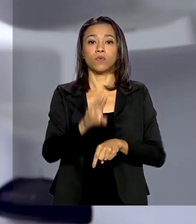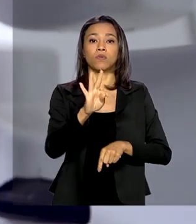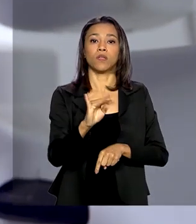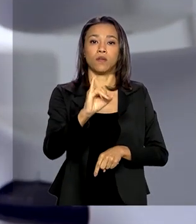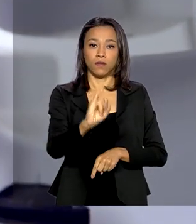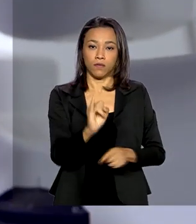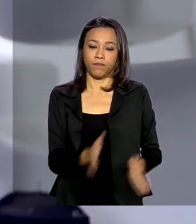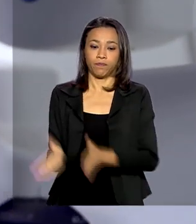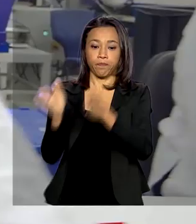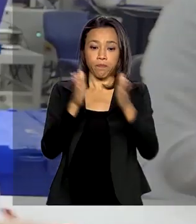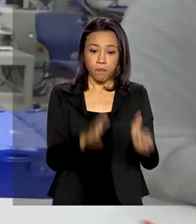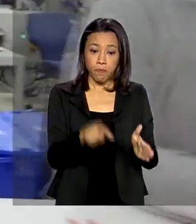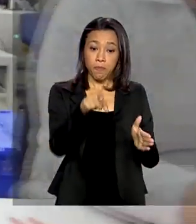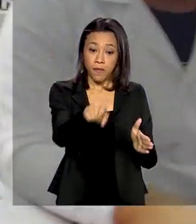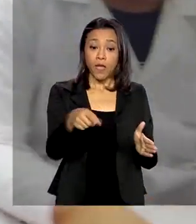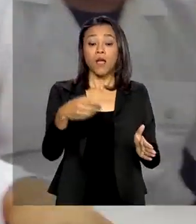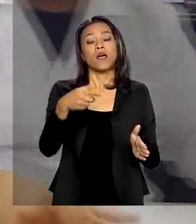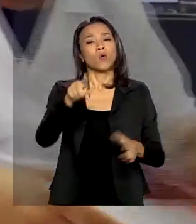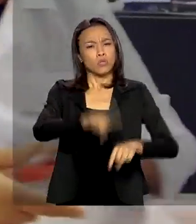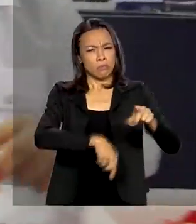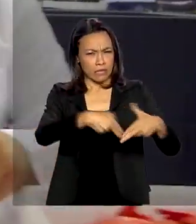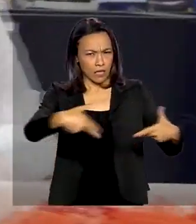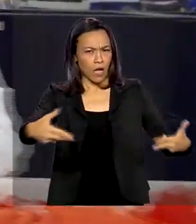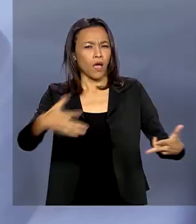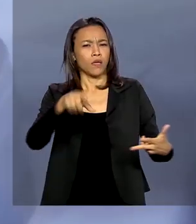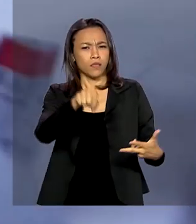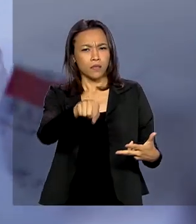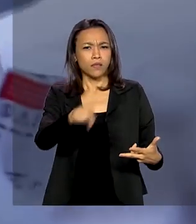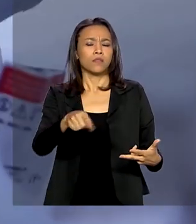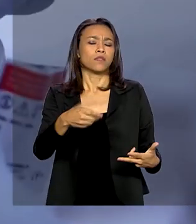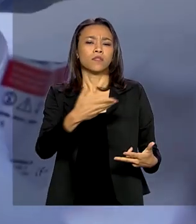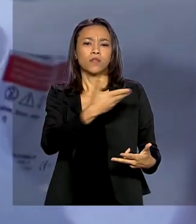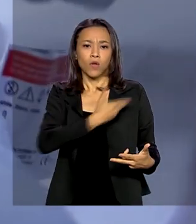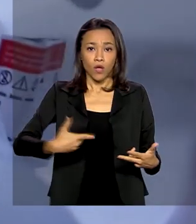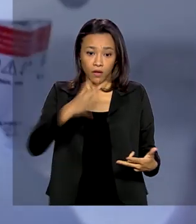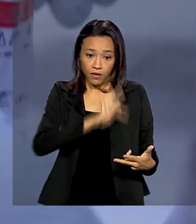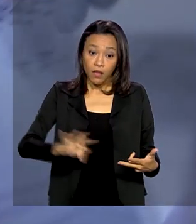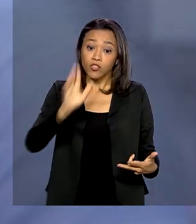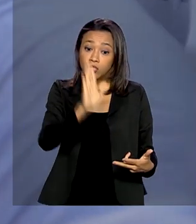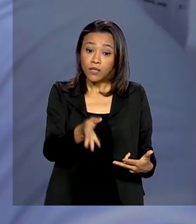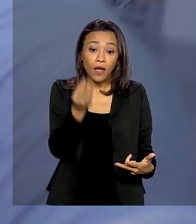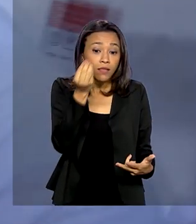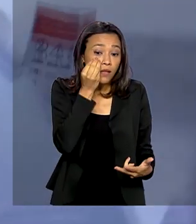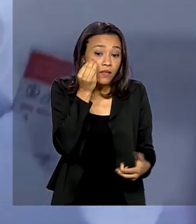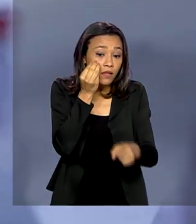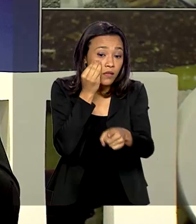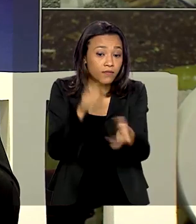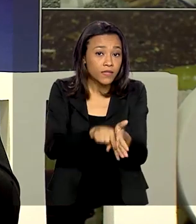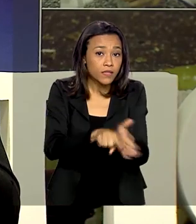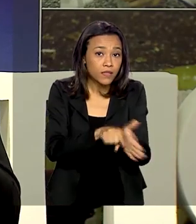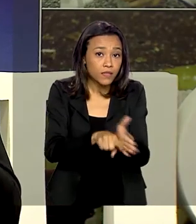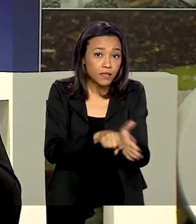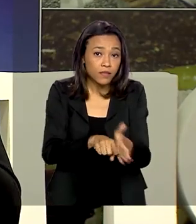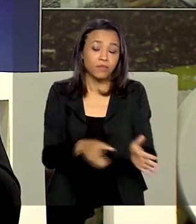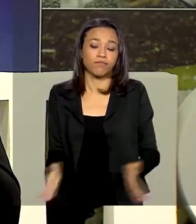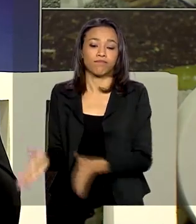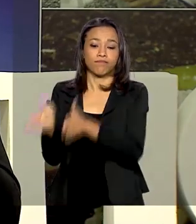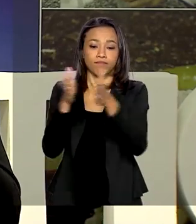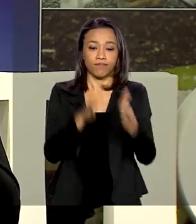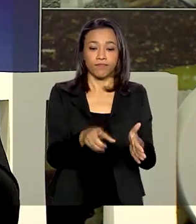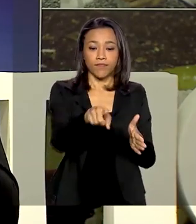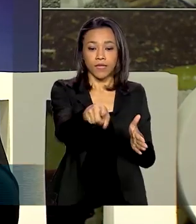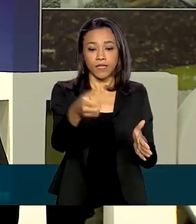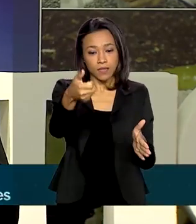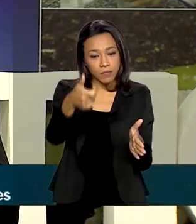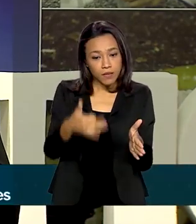governo federal já estão em fase de teste de um remédio que pretende inibir o coronavírus. Eles estão, de certa forma,